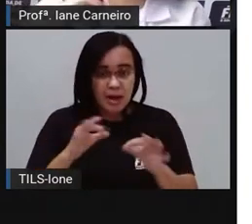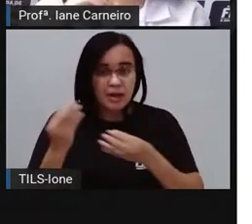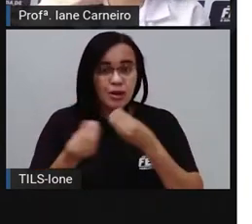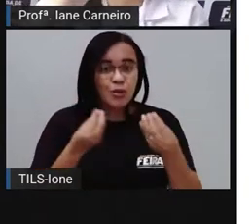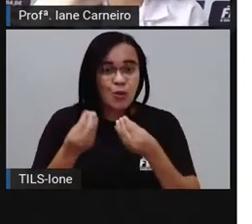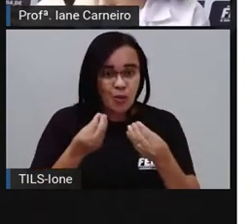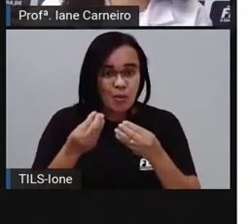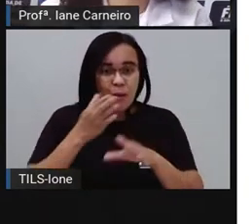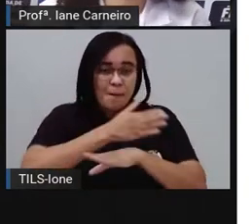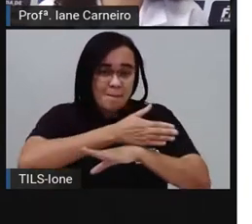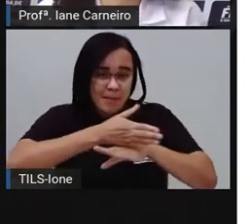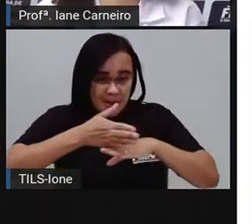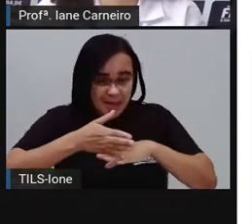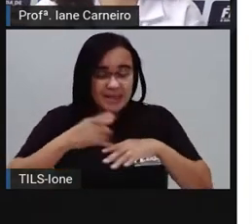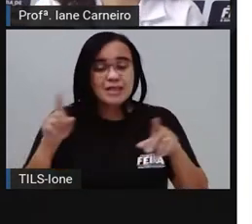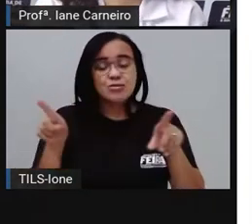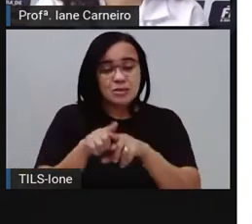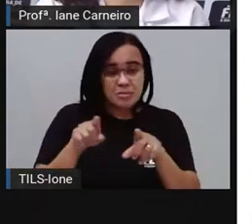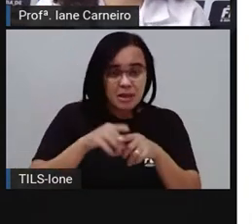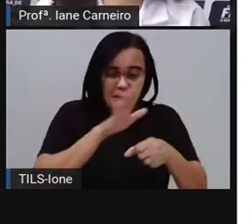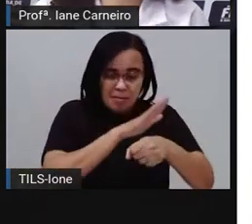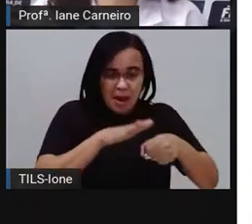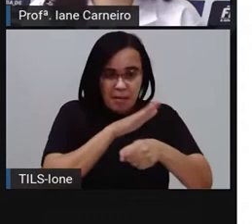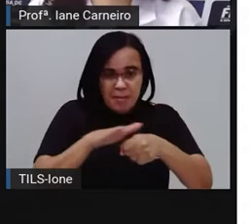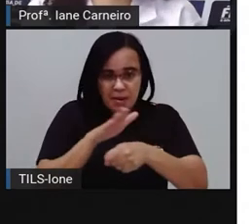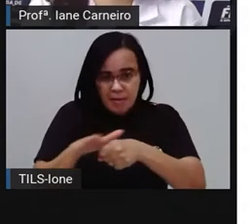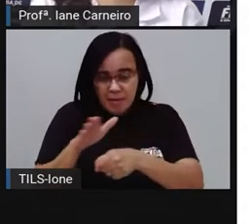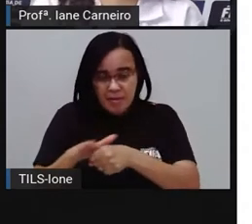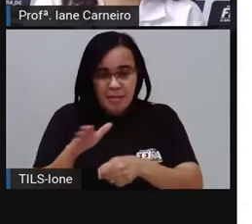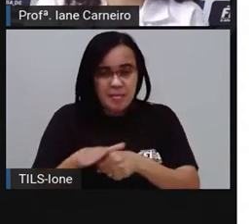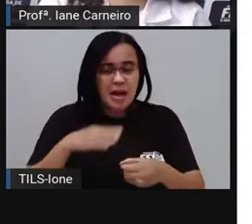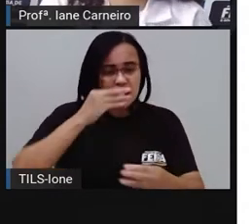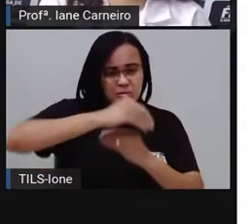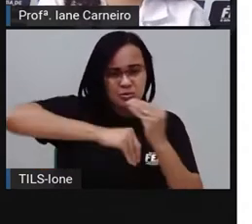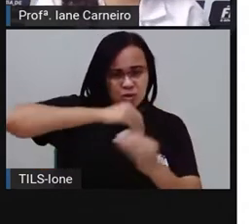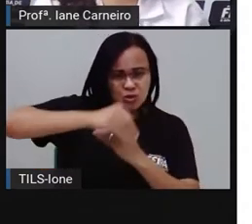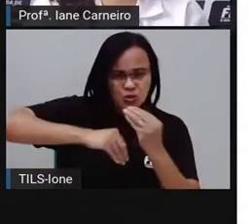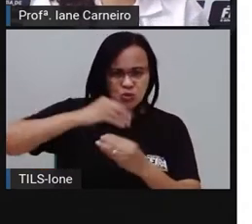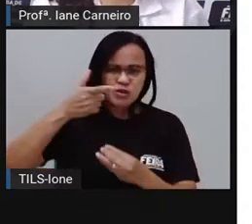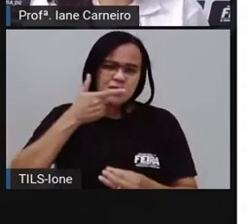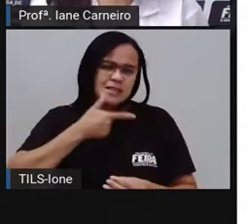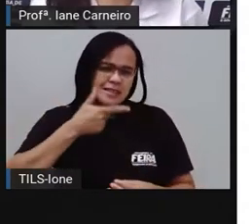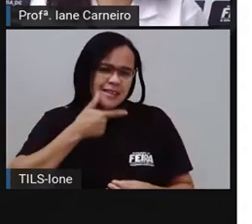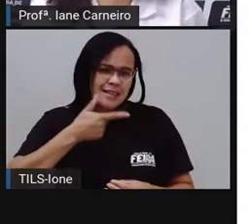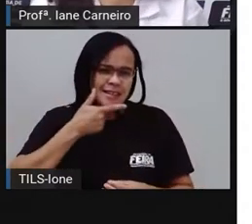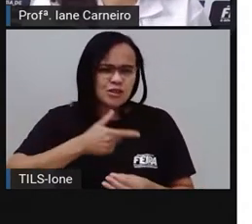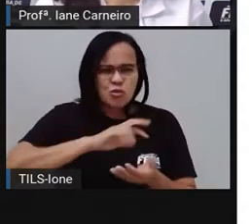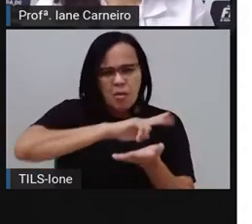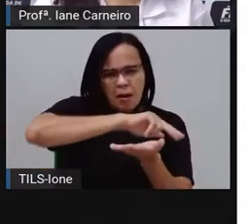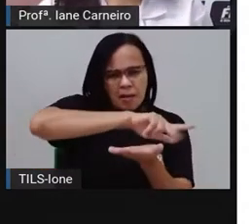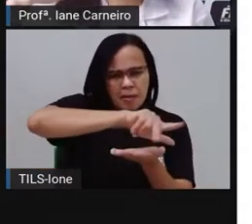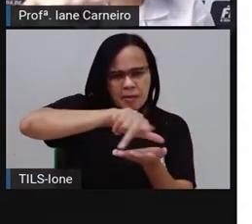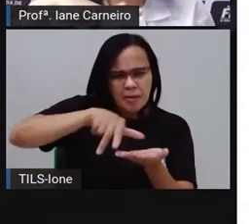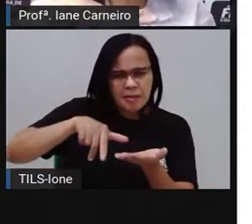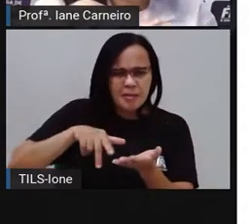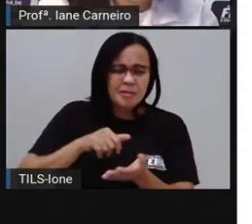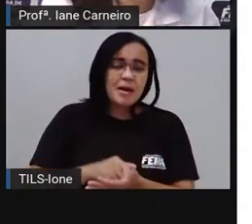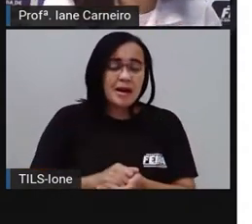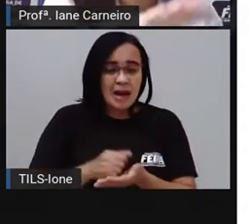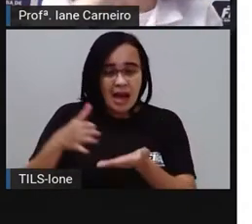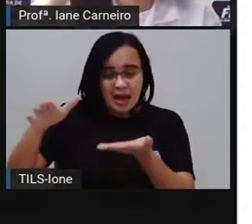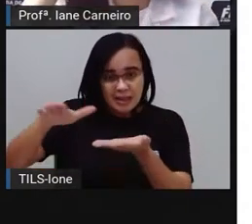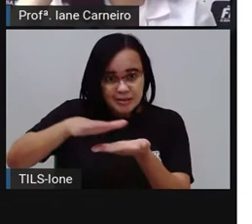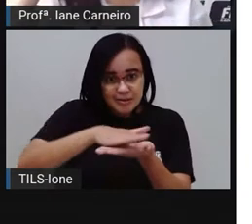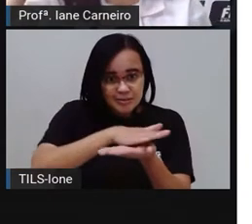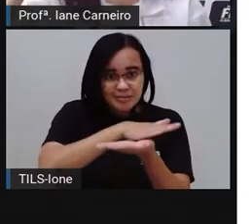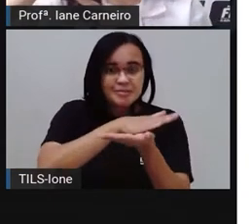Algumas pessoas misturam os dois. Colocam queijo, requeijão, Queijo coalho. E aí colocam uma camada